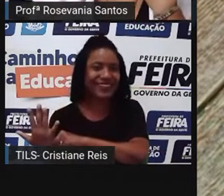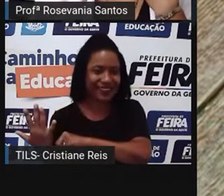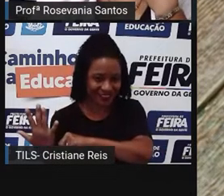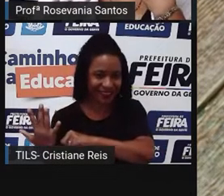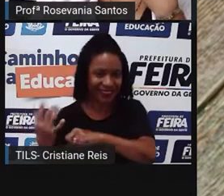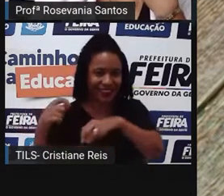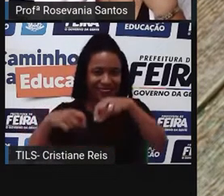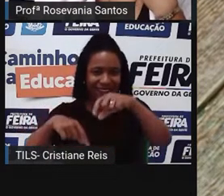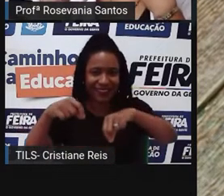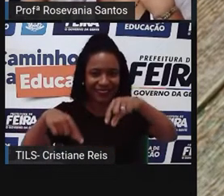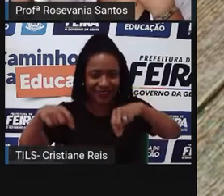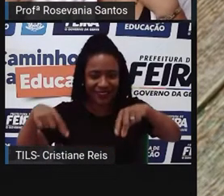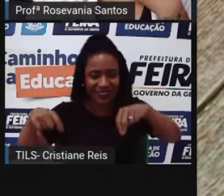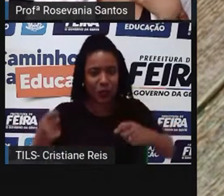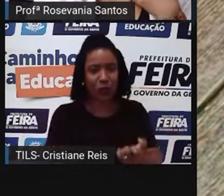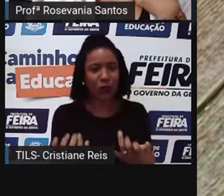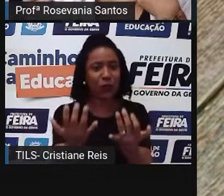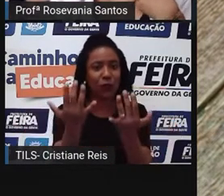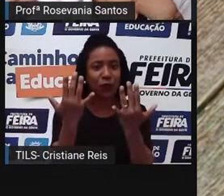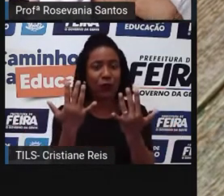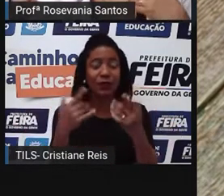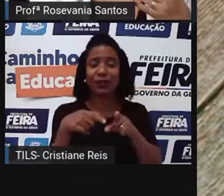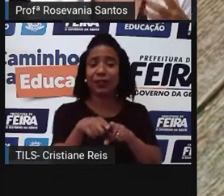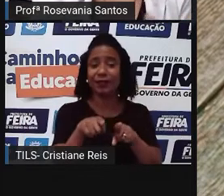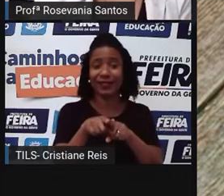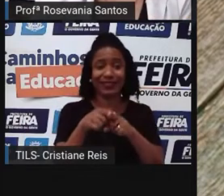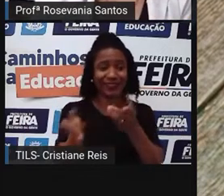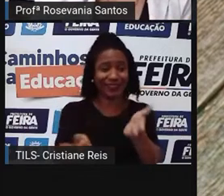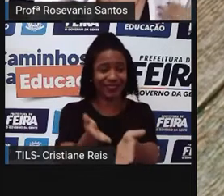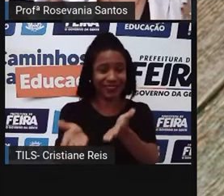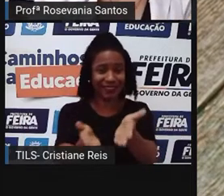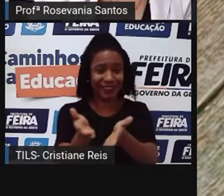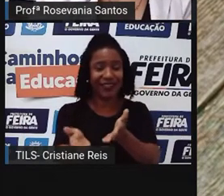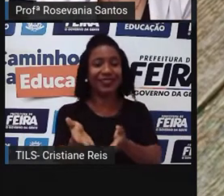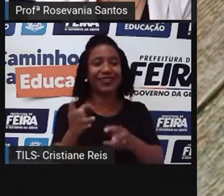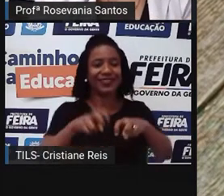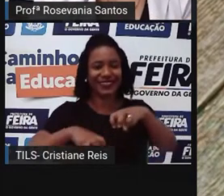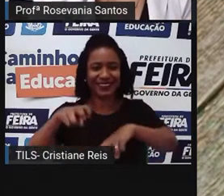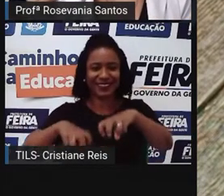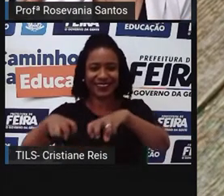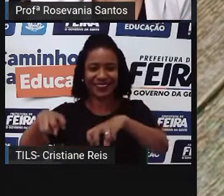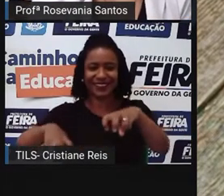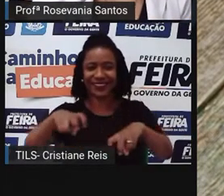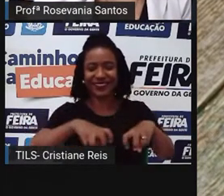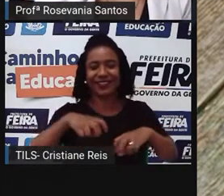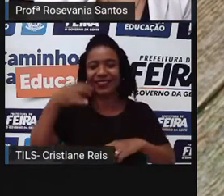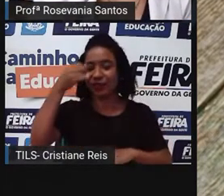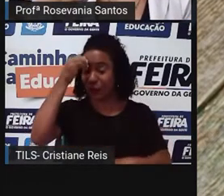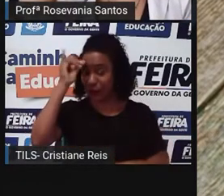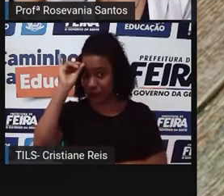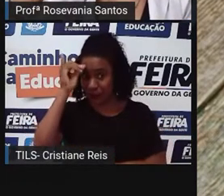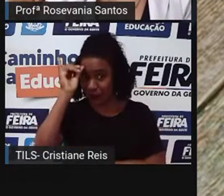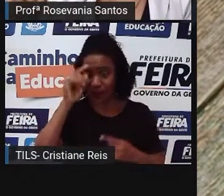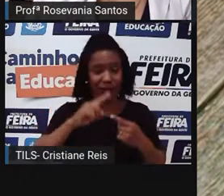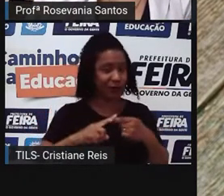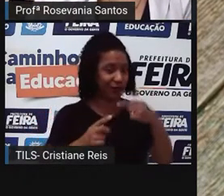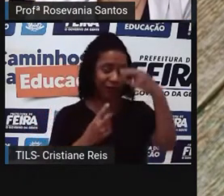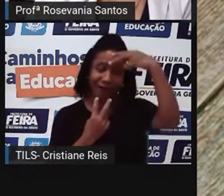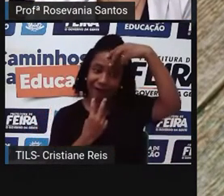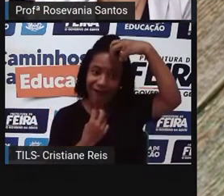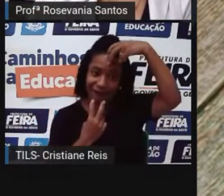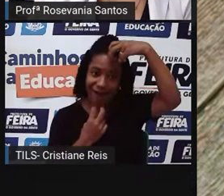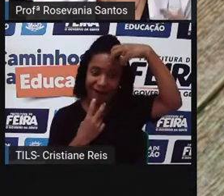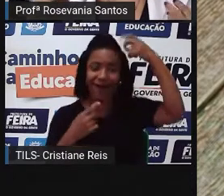agricultura, plantio de modo geral. E a criação de gado. Mas a gente tem também a questão das cabras. Tem a